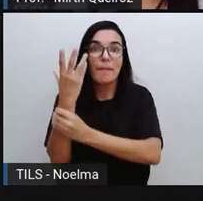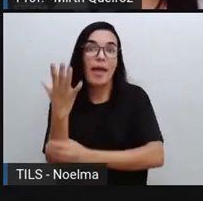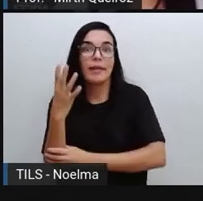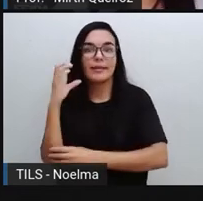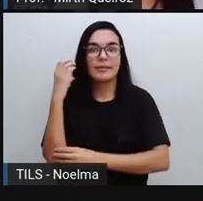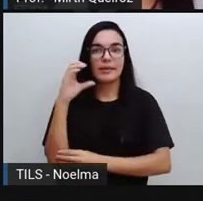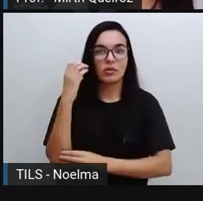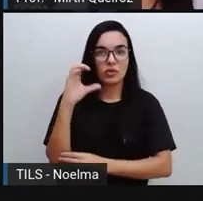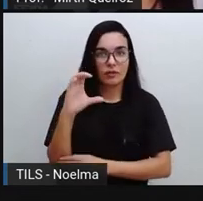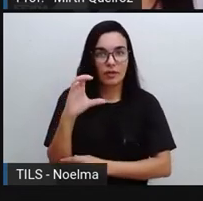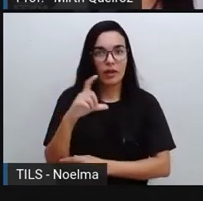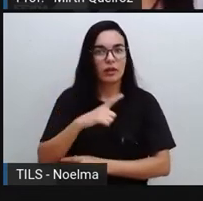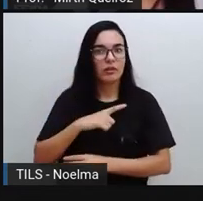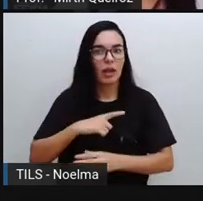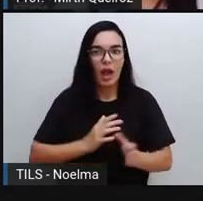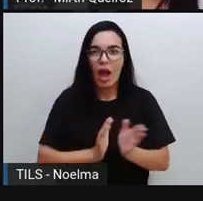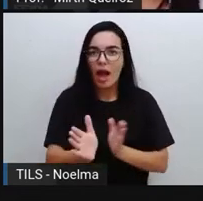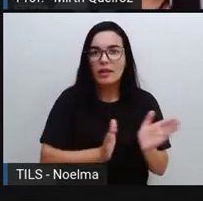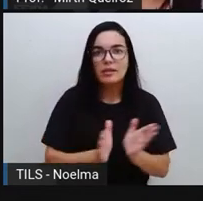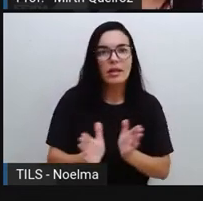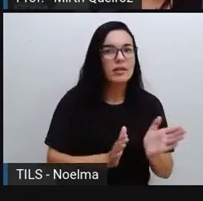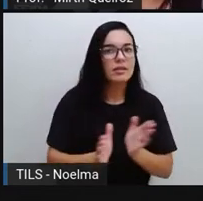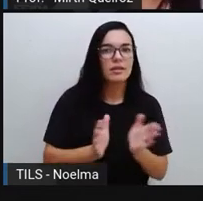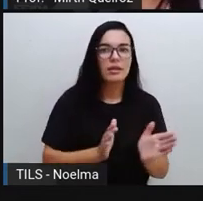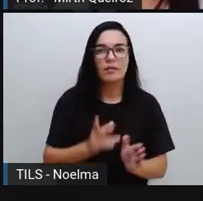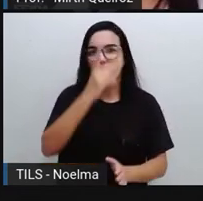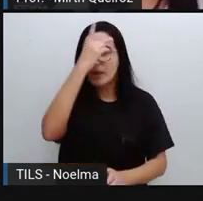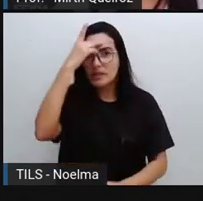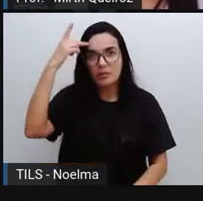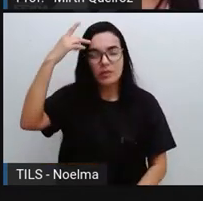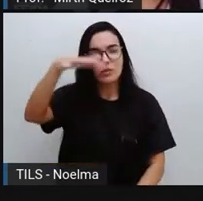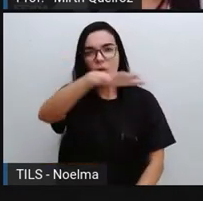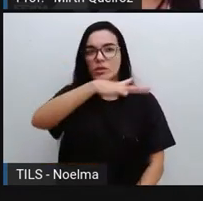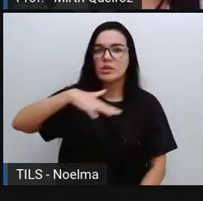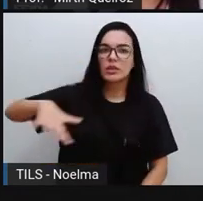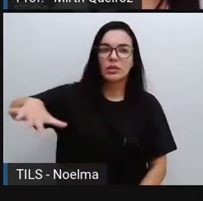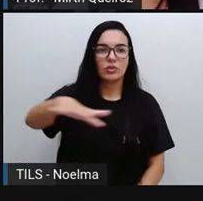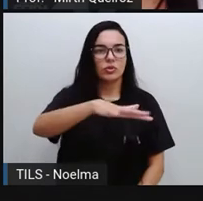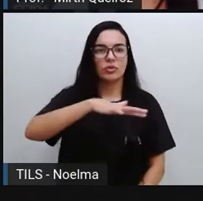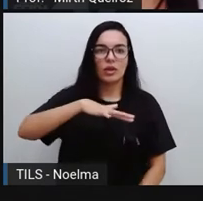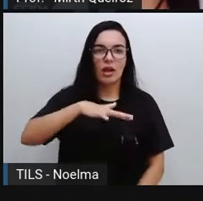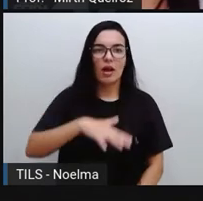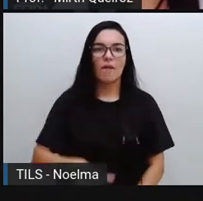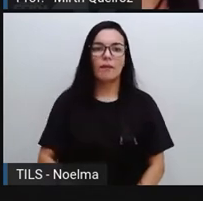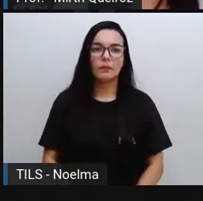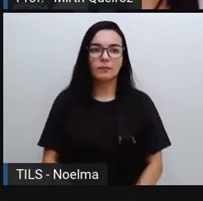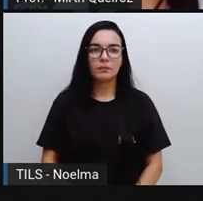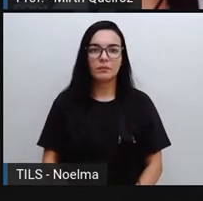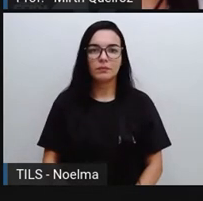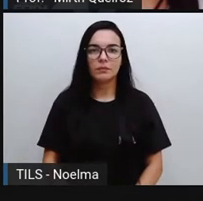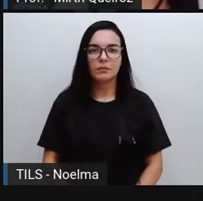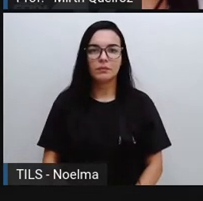descobertas científicas de maneira acessível ao público em geral.